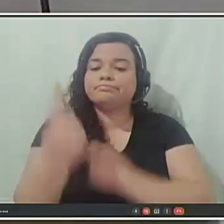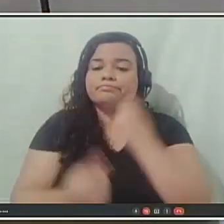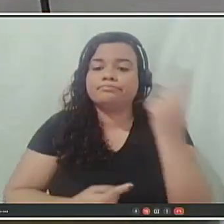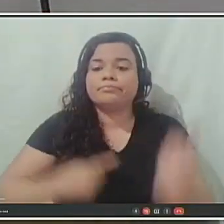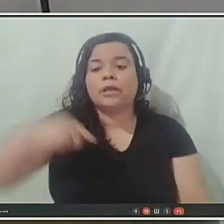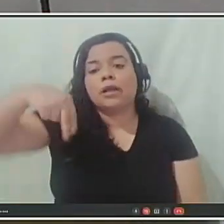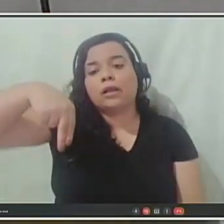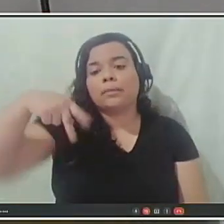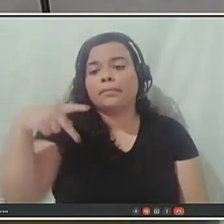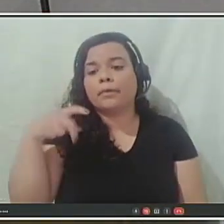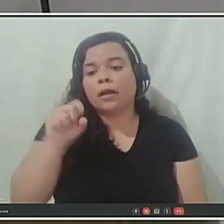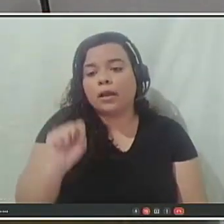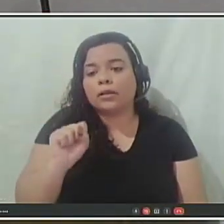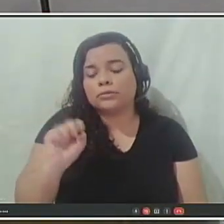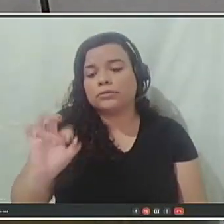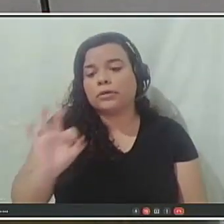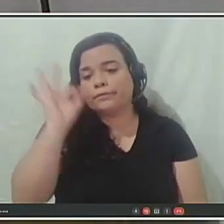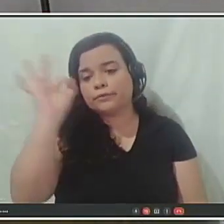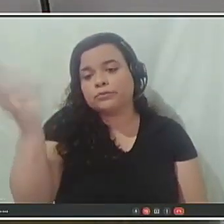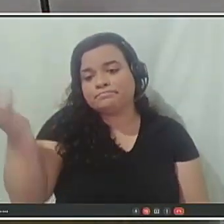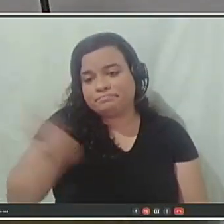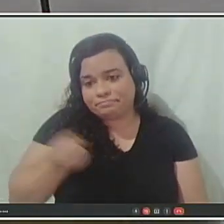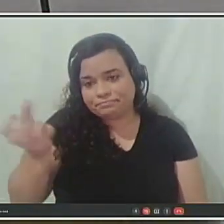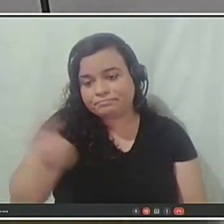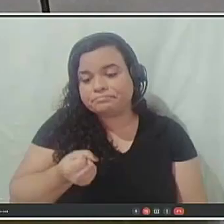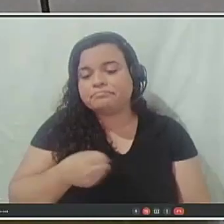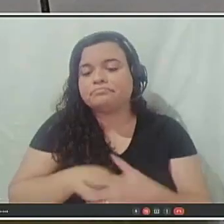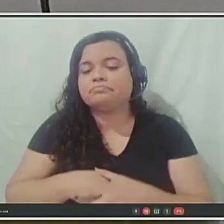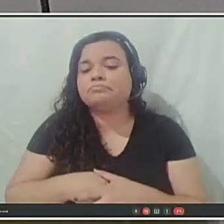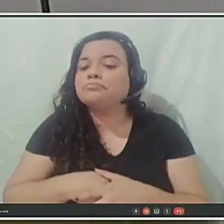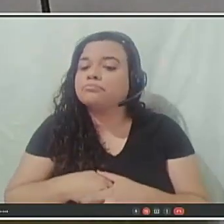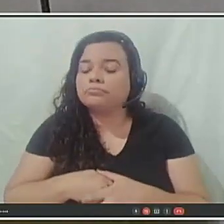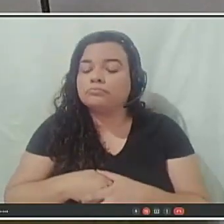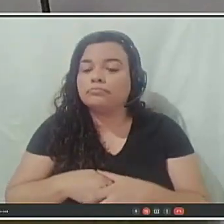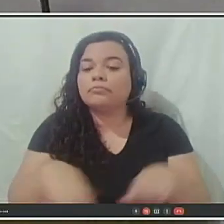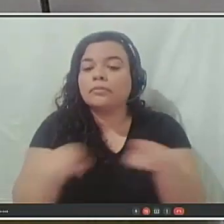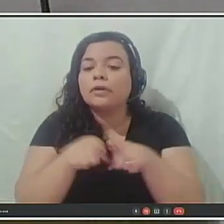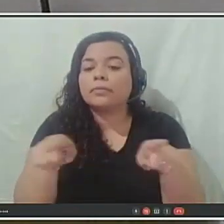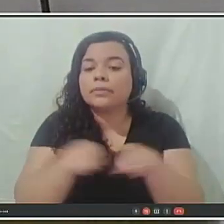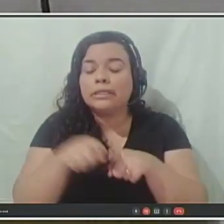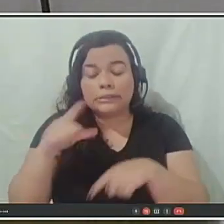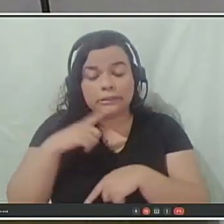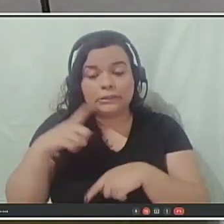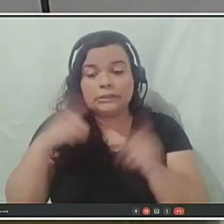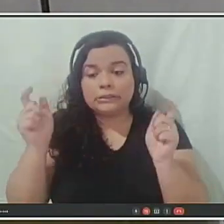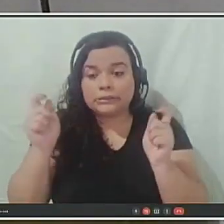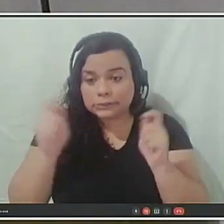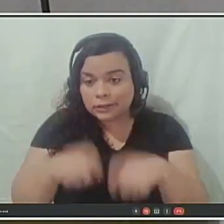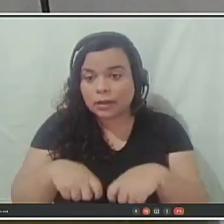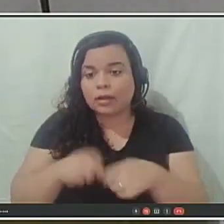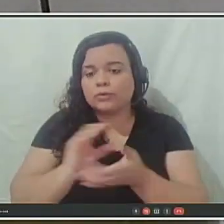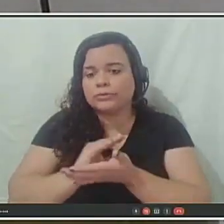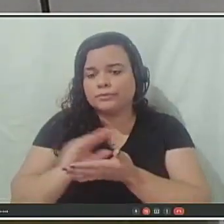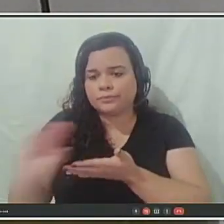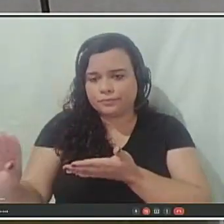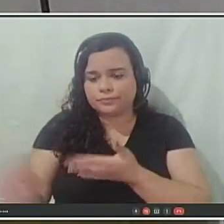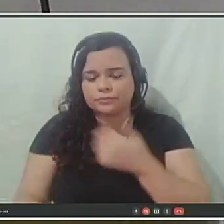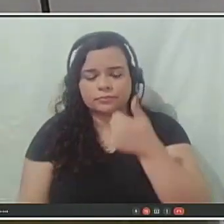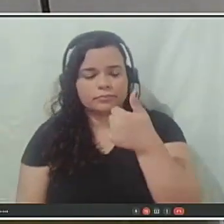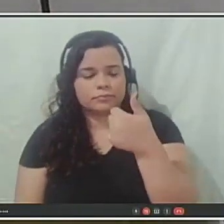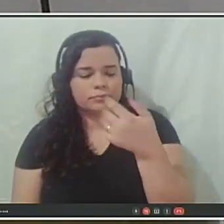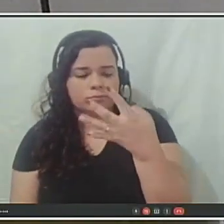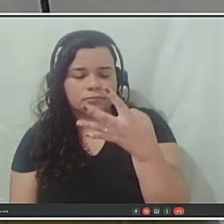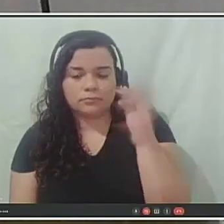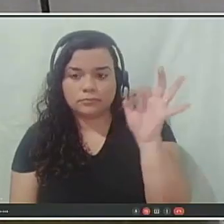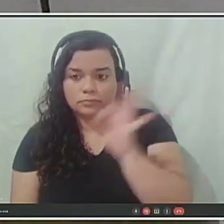mantenha aquela receita do servidor que se afastou. E aí, ele vai ter que contribuir com o 14% referente ao pagamento,